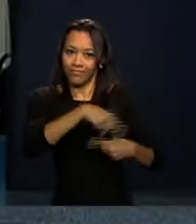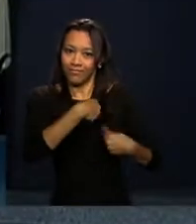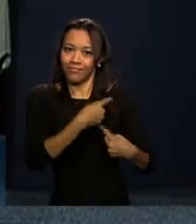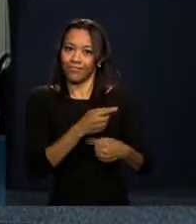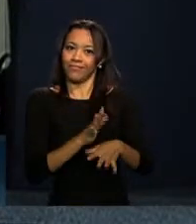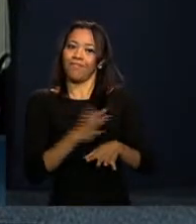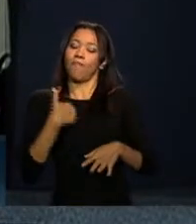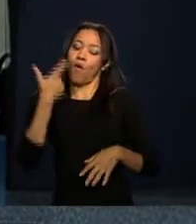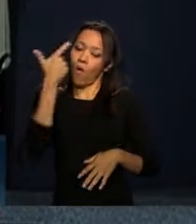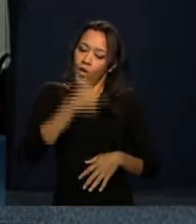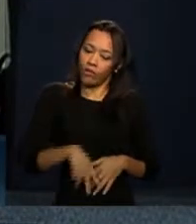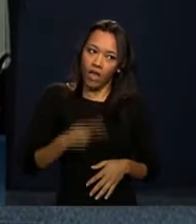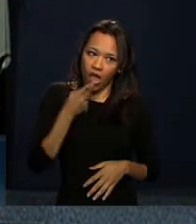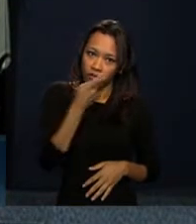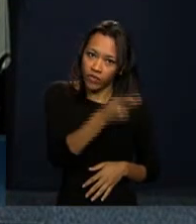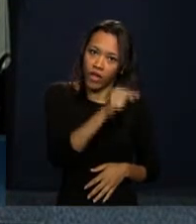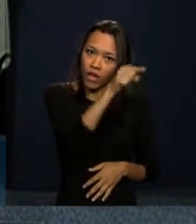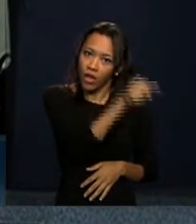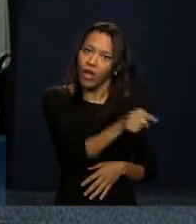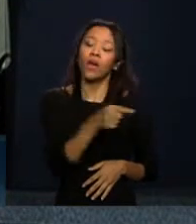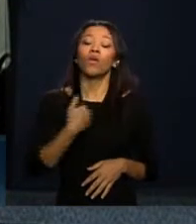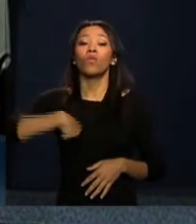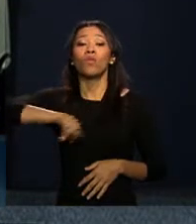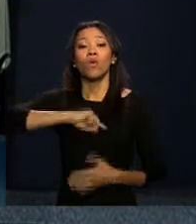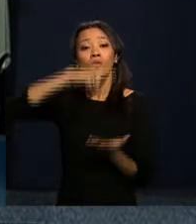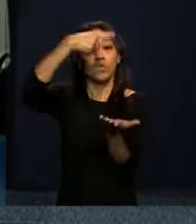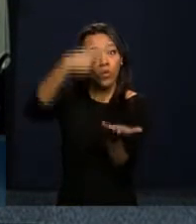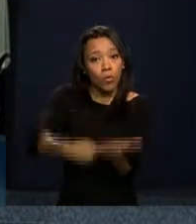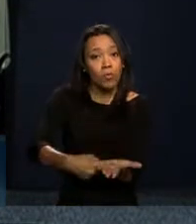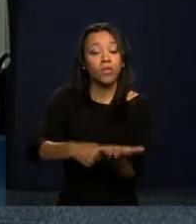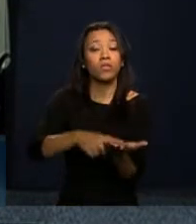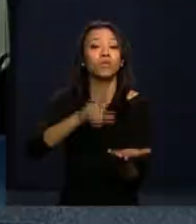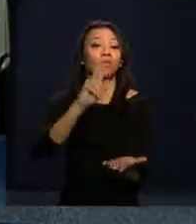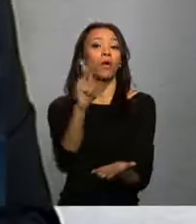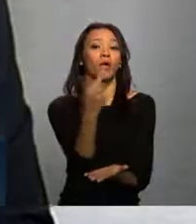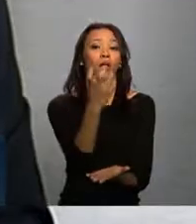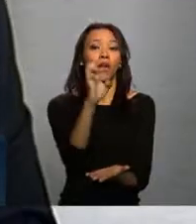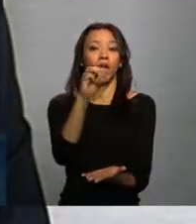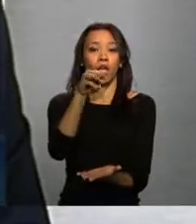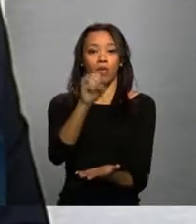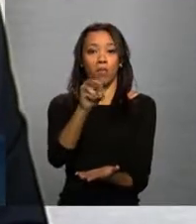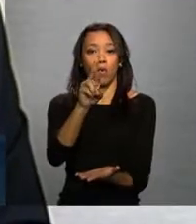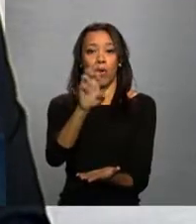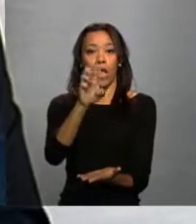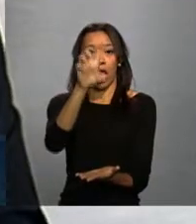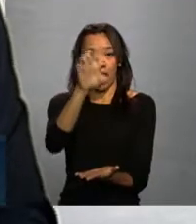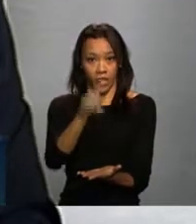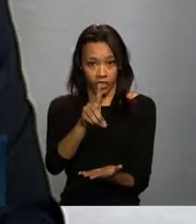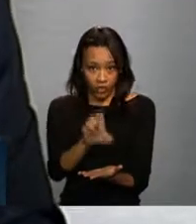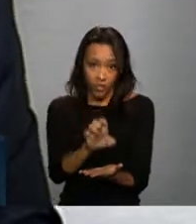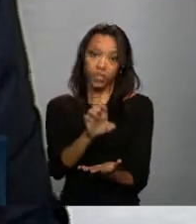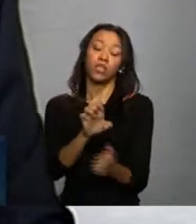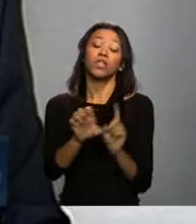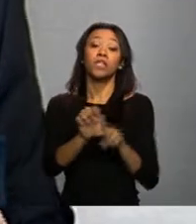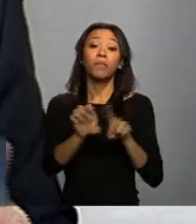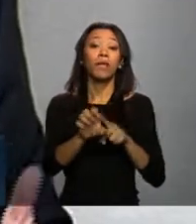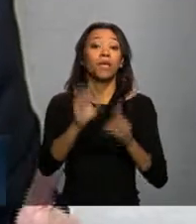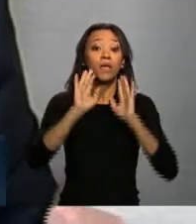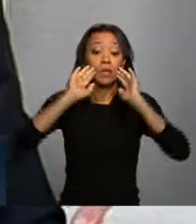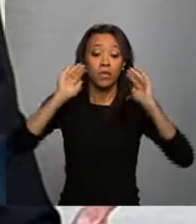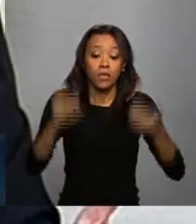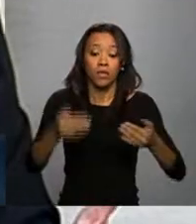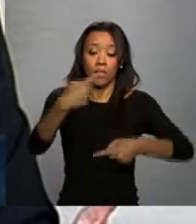reafirmar mais uma vez, o nosso compromisso com uma erro e morrer de pública, com a política pública de sangue, nós não vamos abrir mão